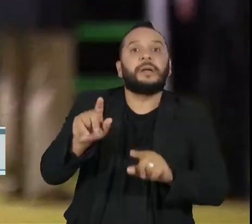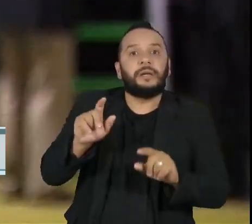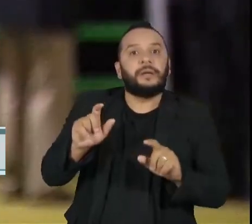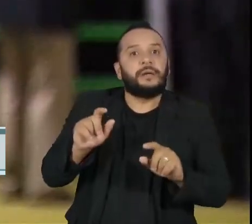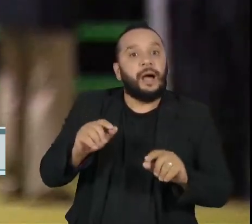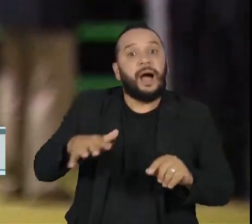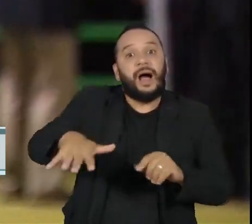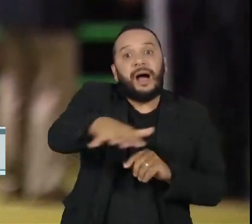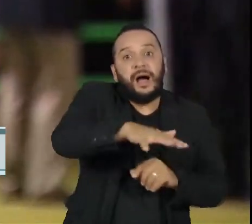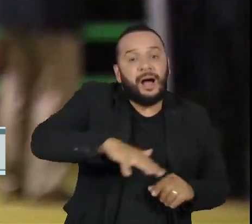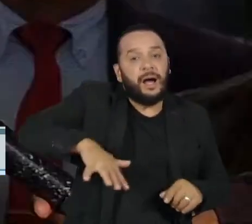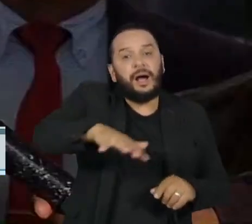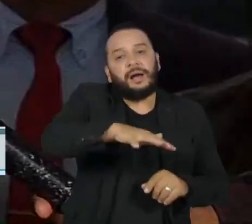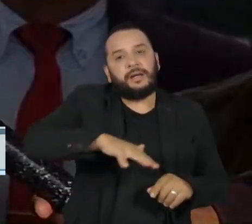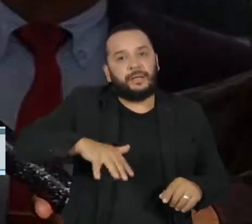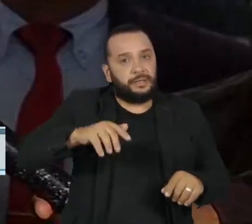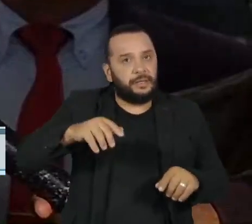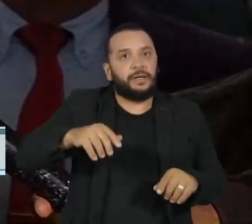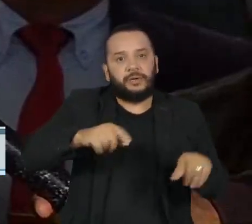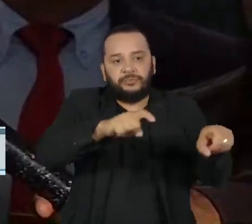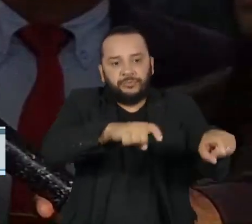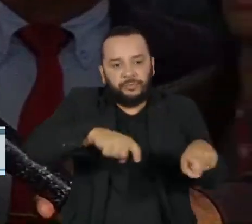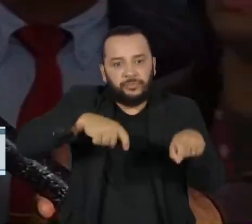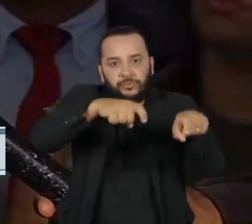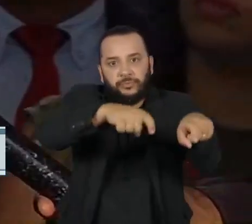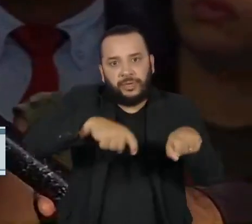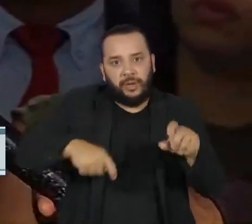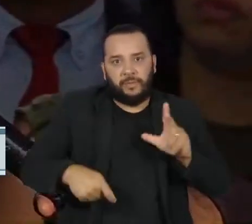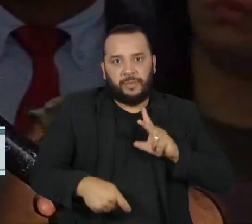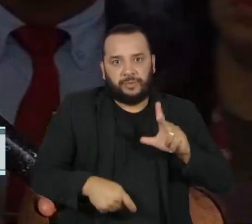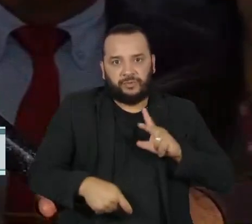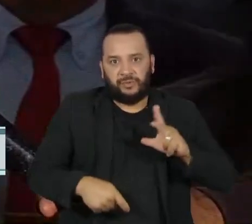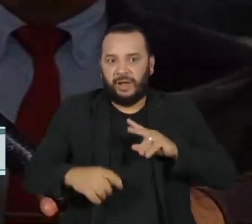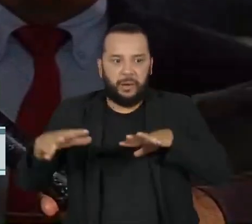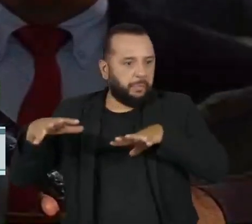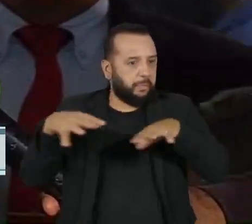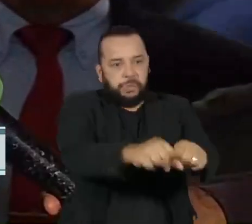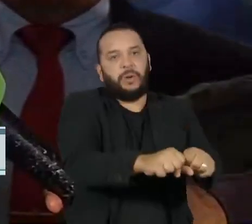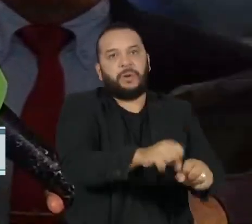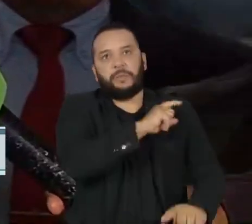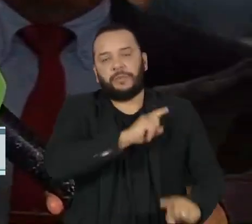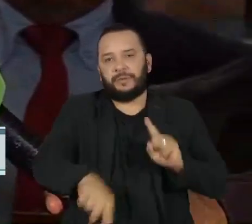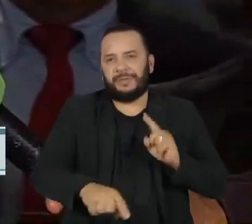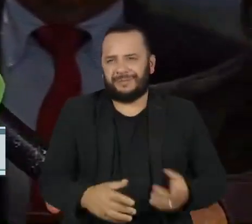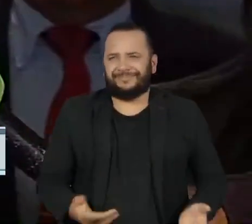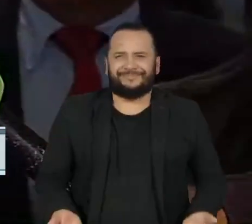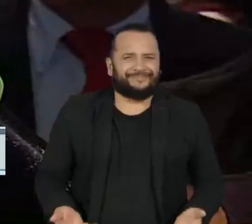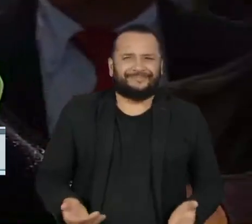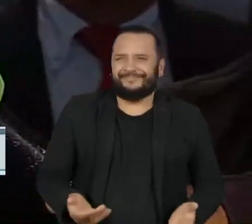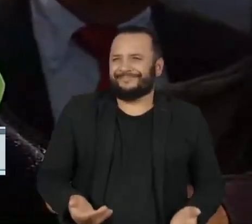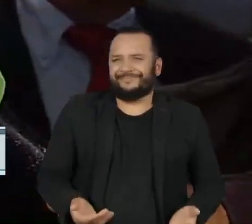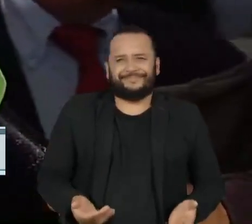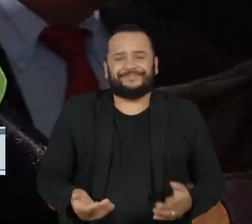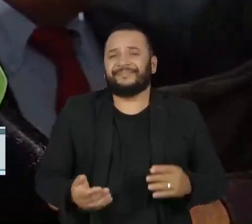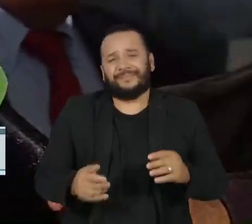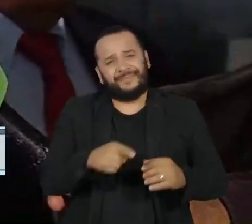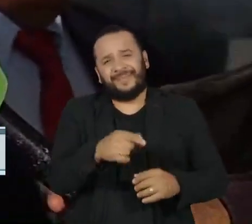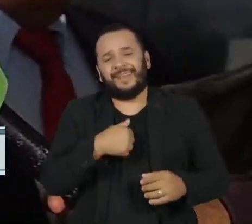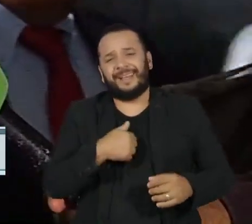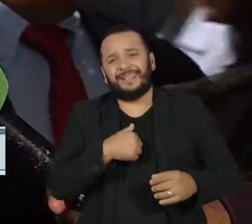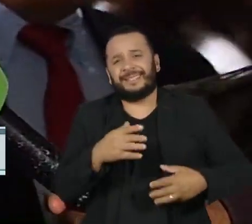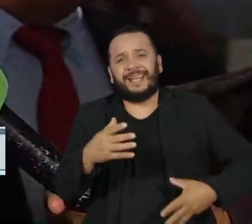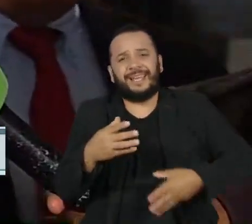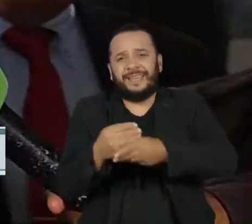propriedades rurais privadas. Emenda de eficácia zero, porque nada que está nessa emenda é permitido no